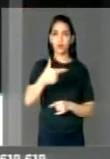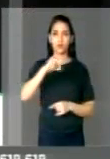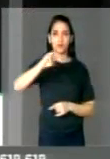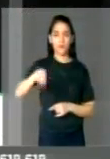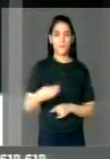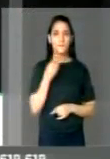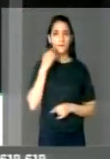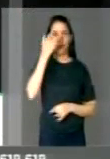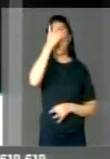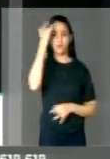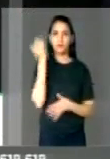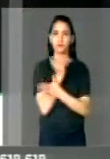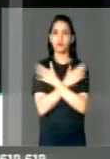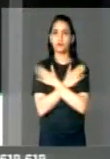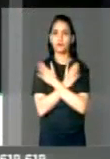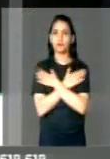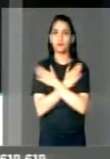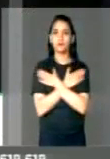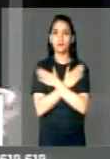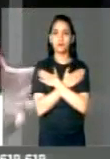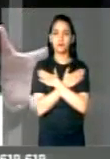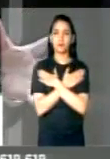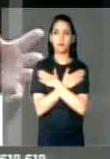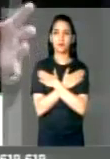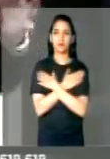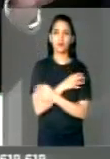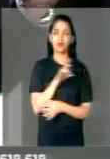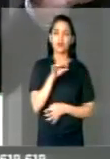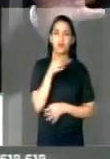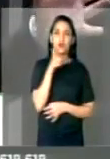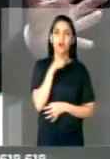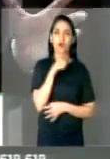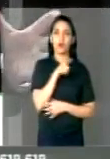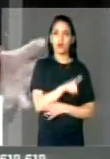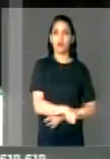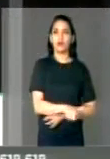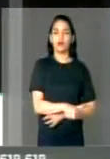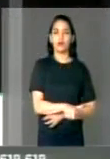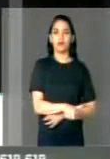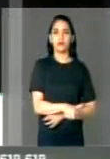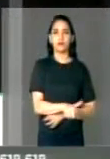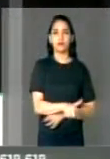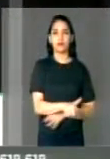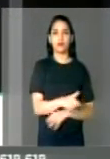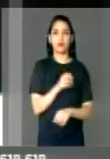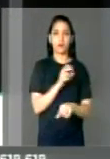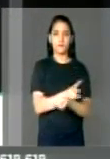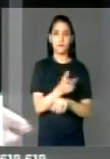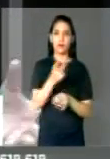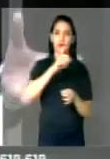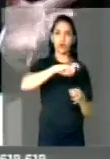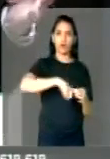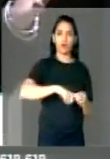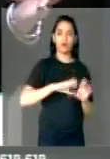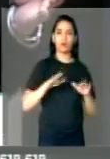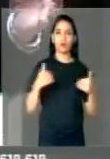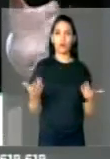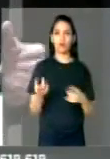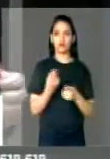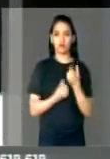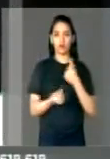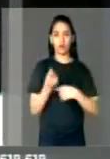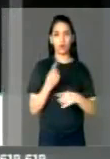pessoas desempregadas, eles só vão retomar o seu emprego no momento em que a economia